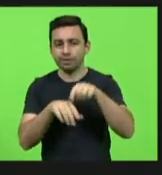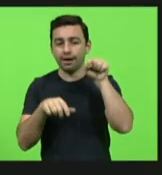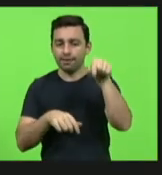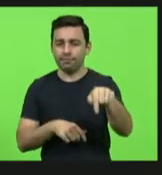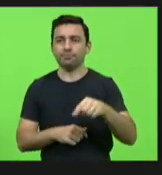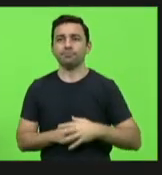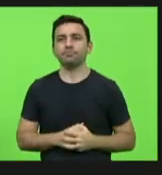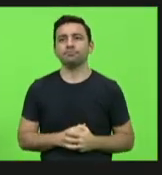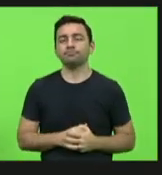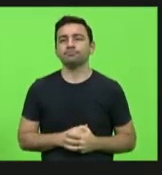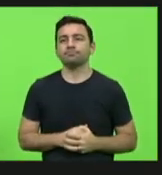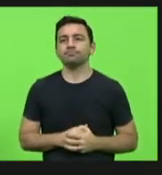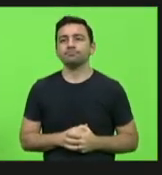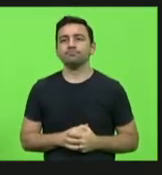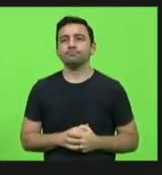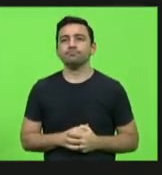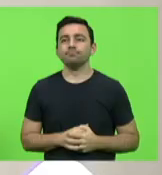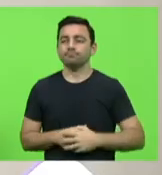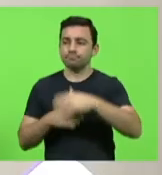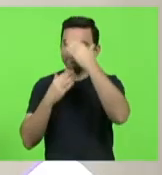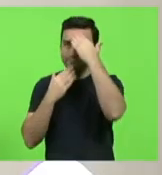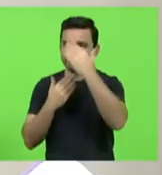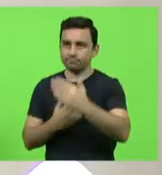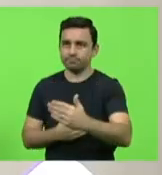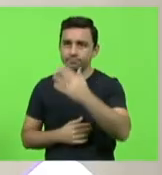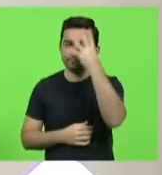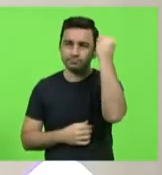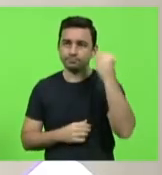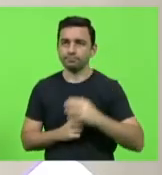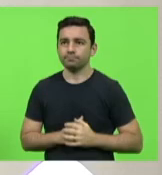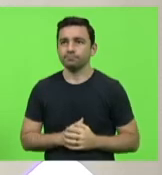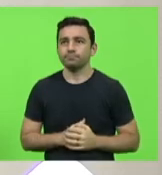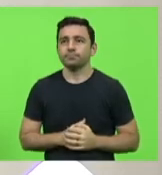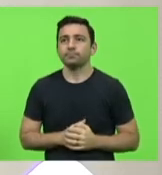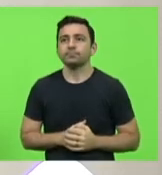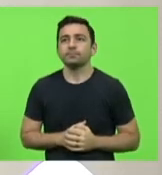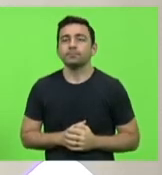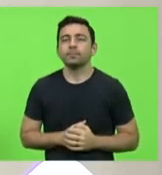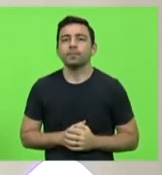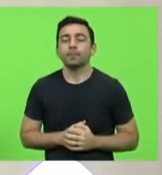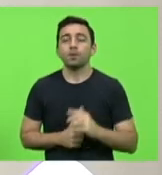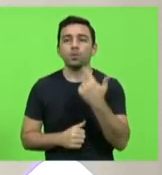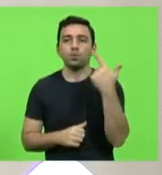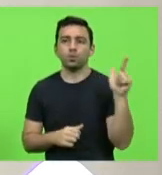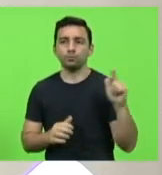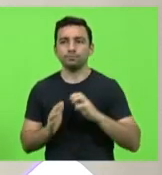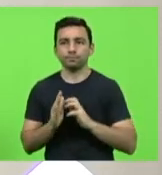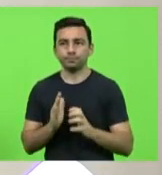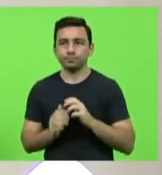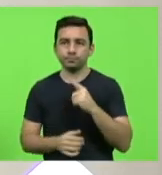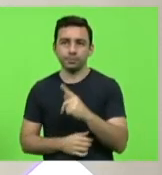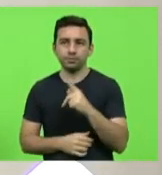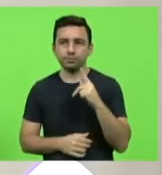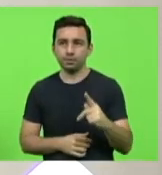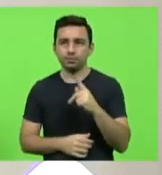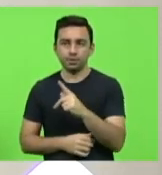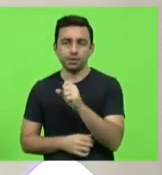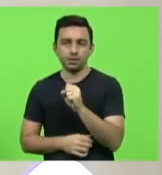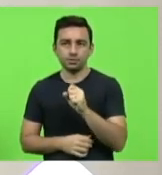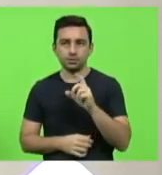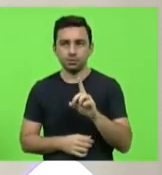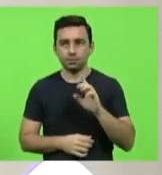presidente obrigado deputada Luciane Carbinati próximo bloco PPPSDB